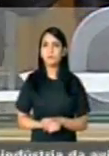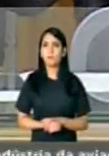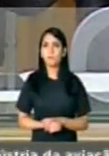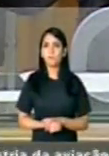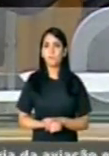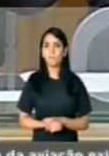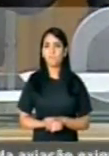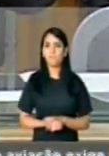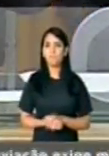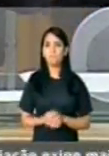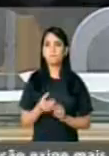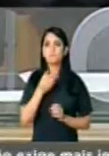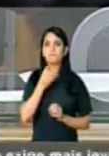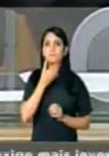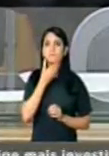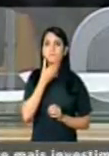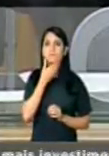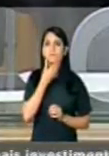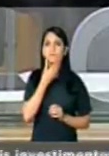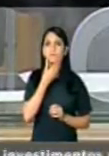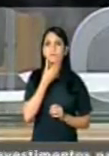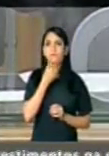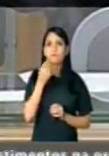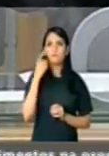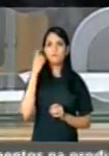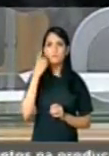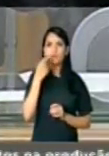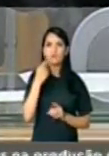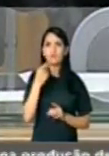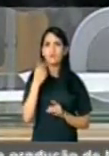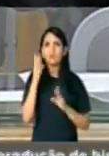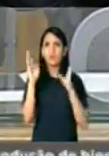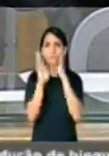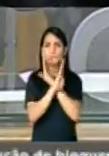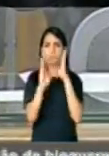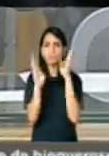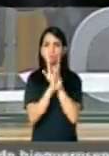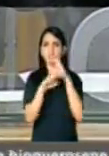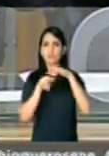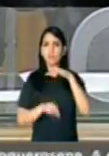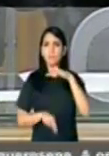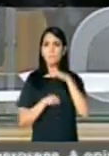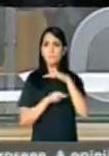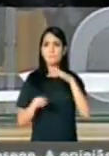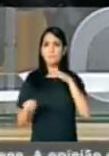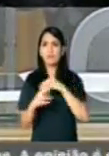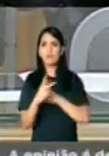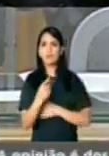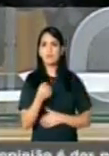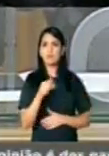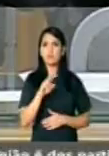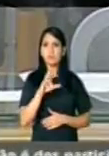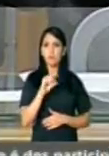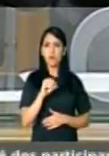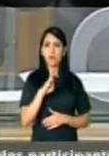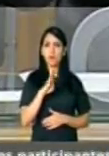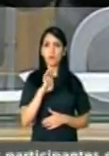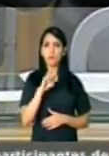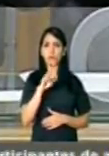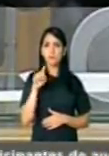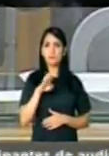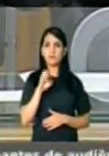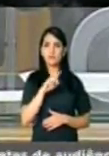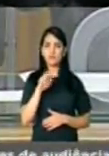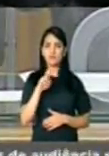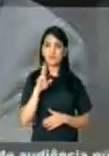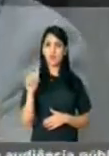registro nos anais da casa sobre uma perseguição ao padre Paulo Bezerra da paróquia Nossa Senhora do Carmo de Itaquera, São